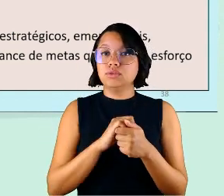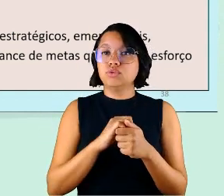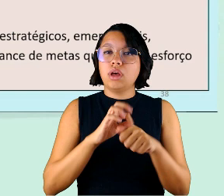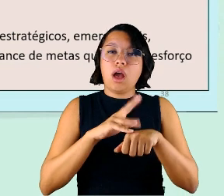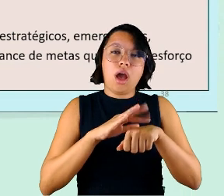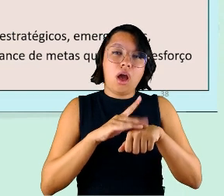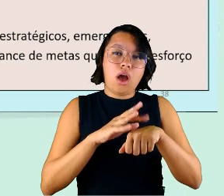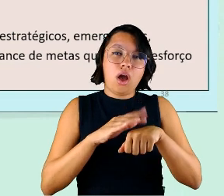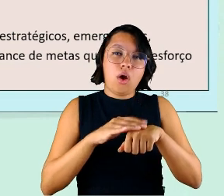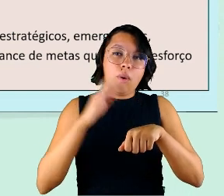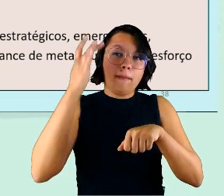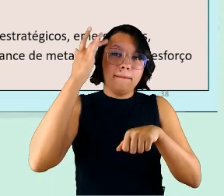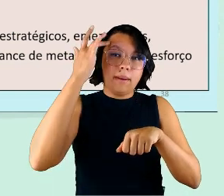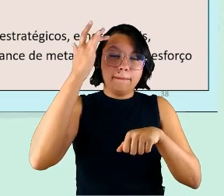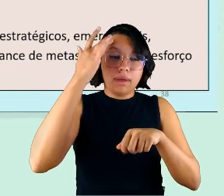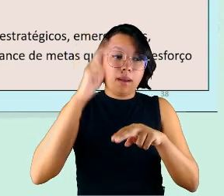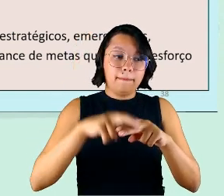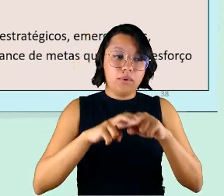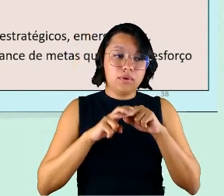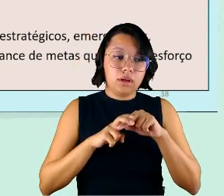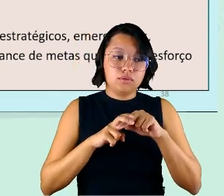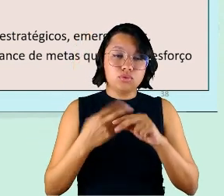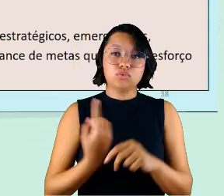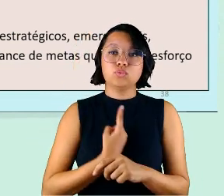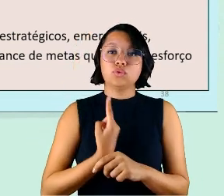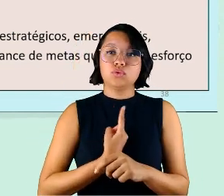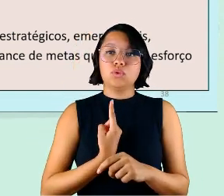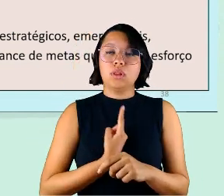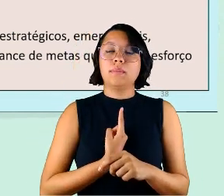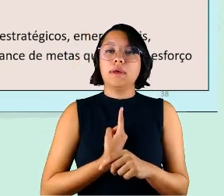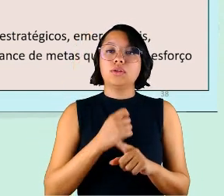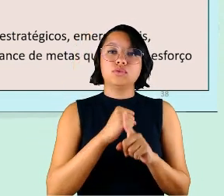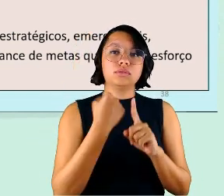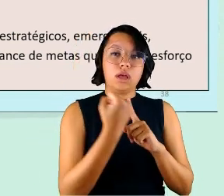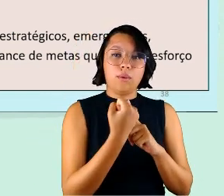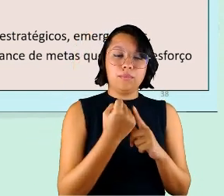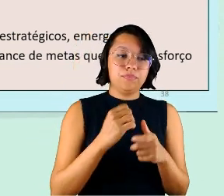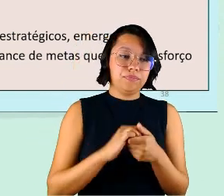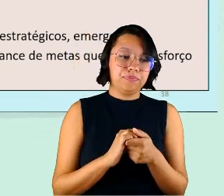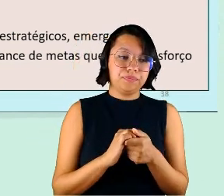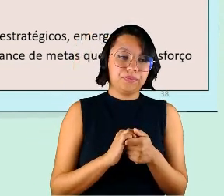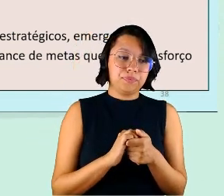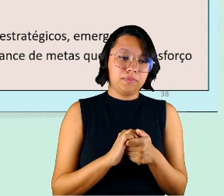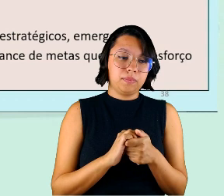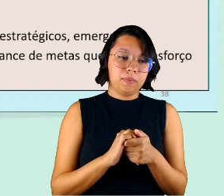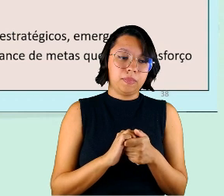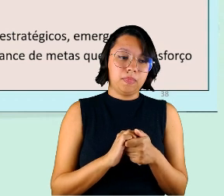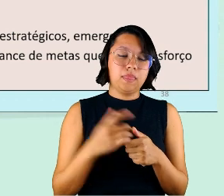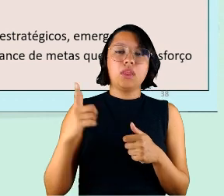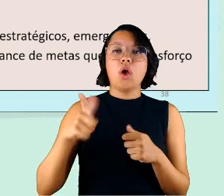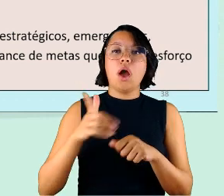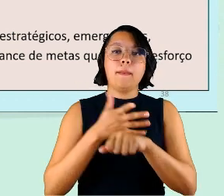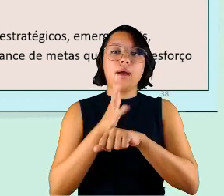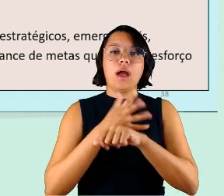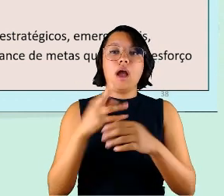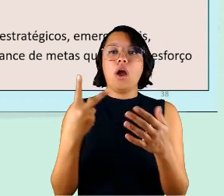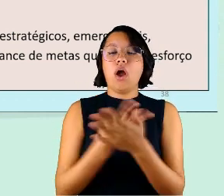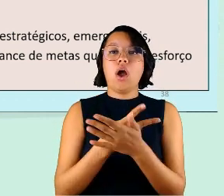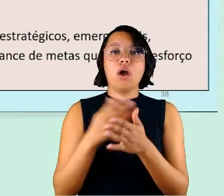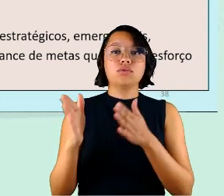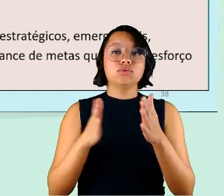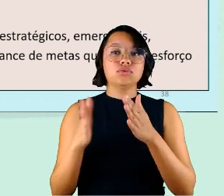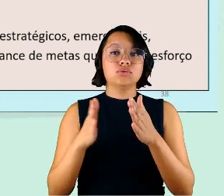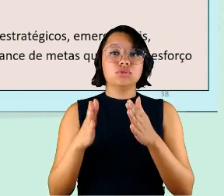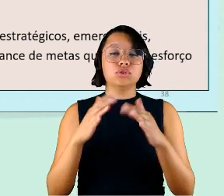adoecimento mental em função do isolamento social tá então outras práticas que aconteceram durante